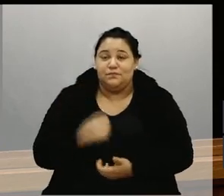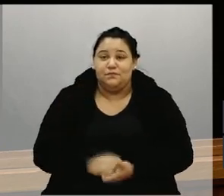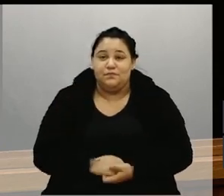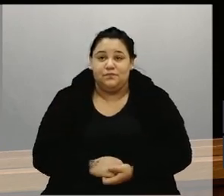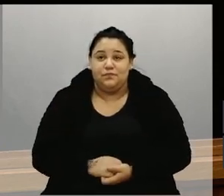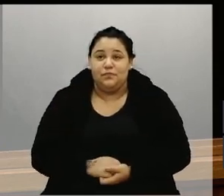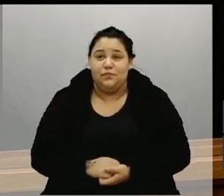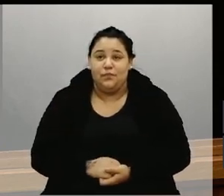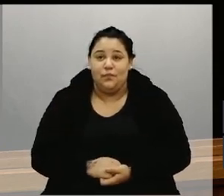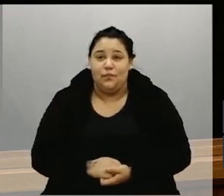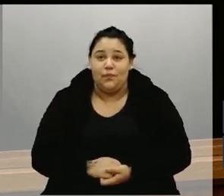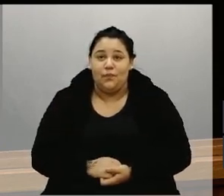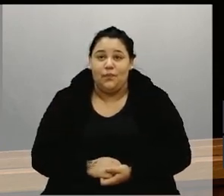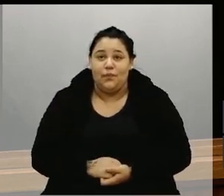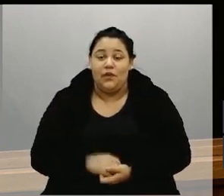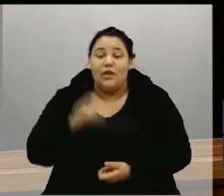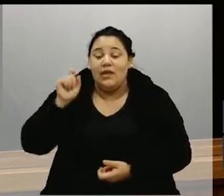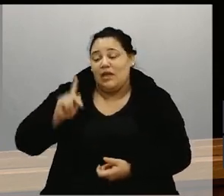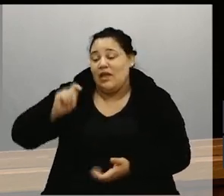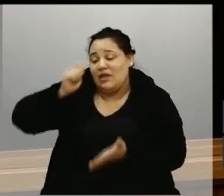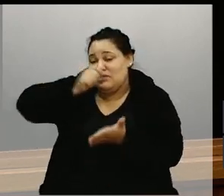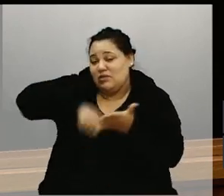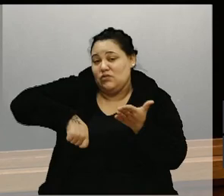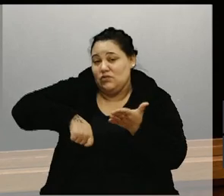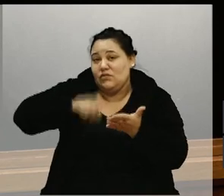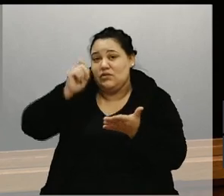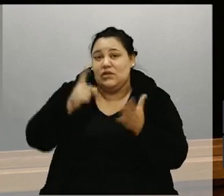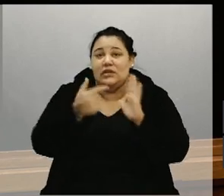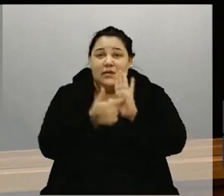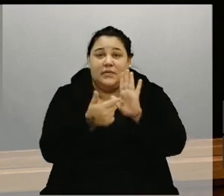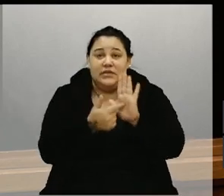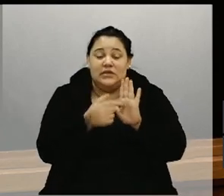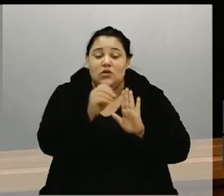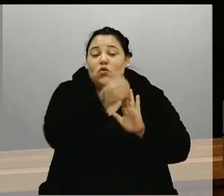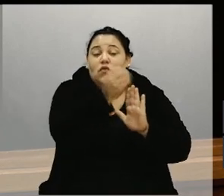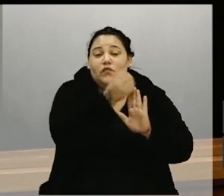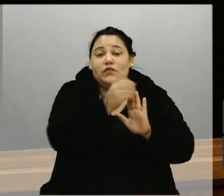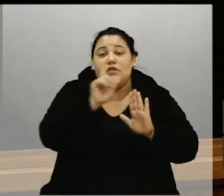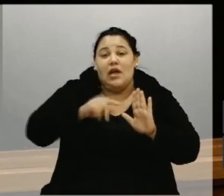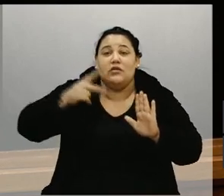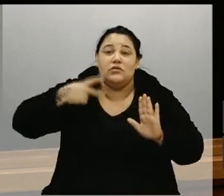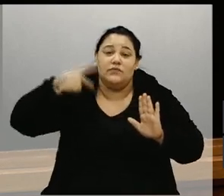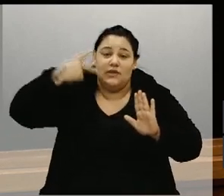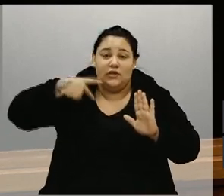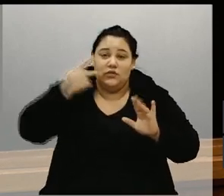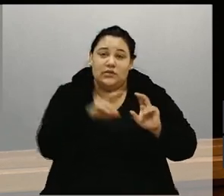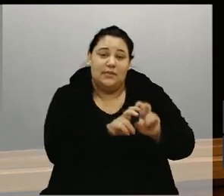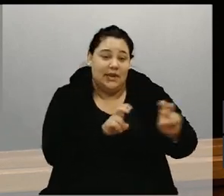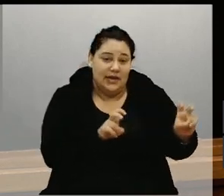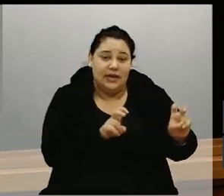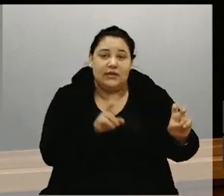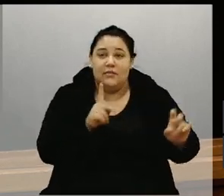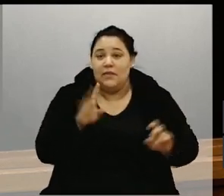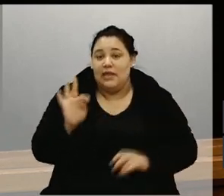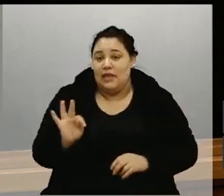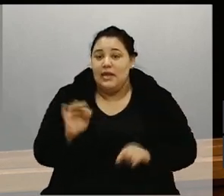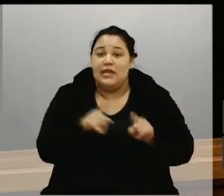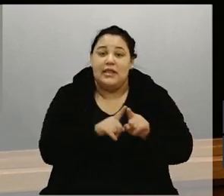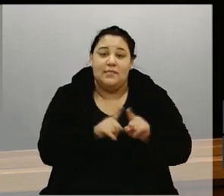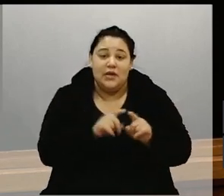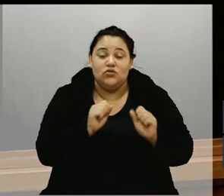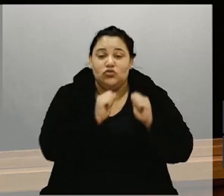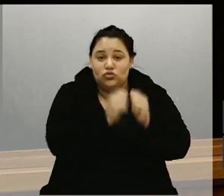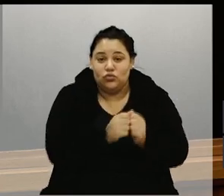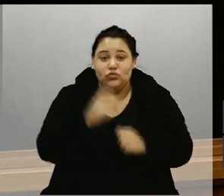sistema Marreca. Quem assinou, quem está apresentando esse ofício são os vereadores da bancada do PT e mais,